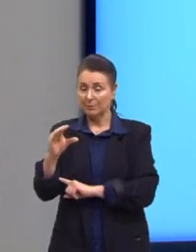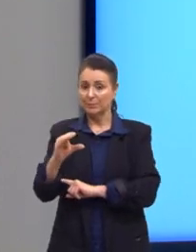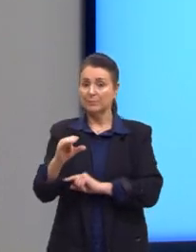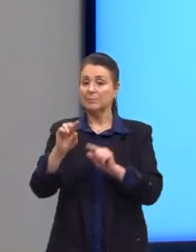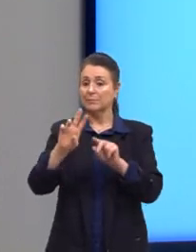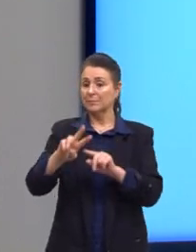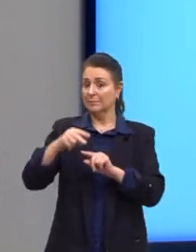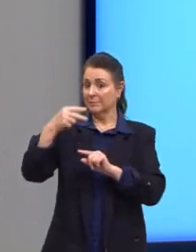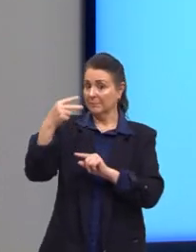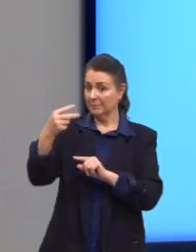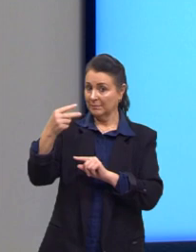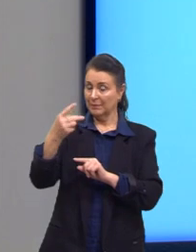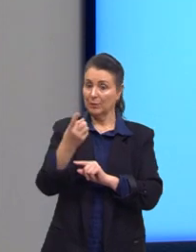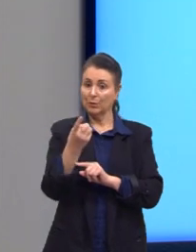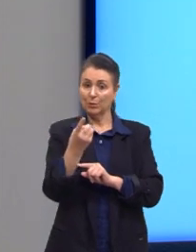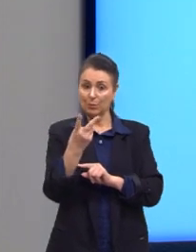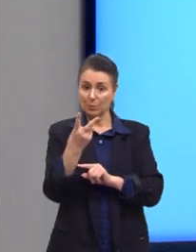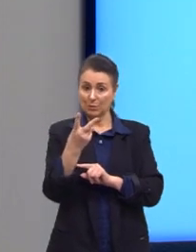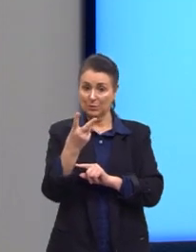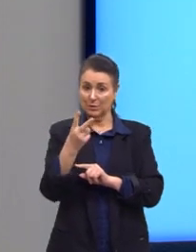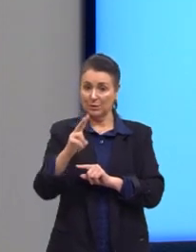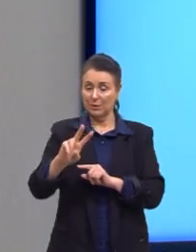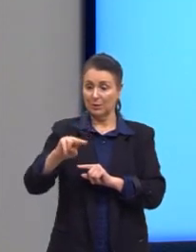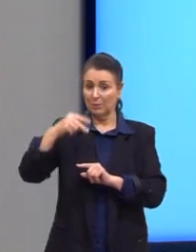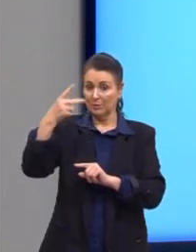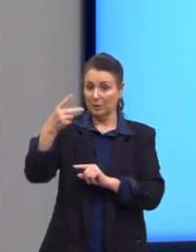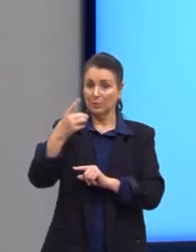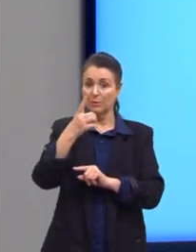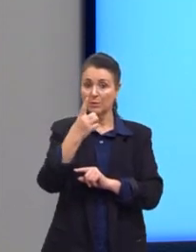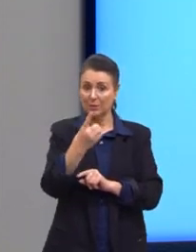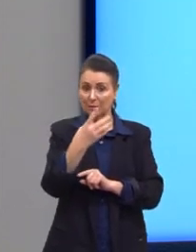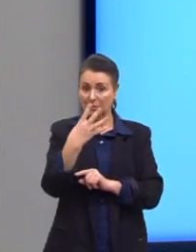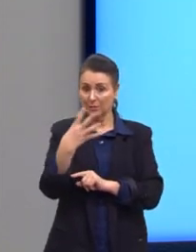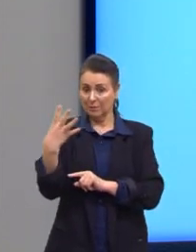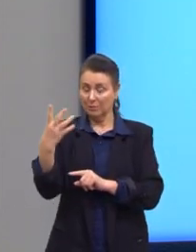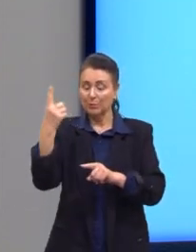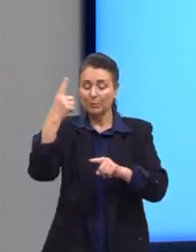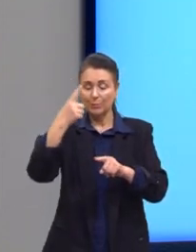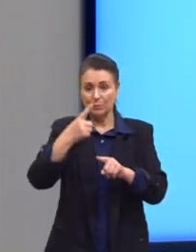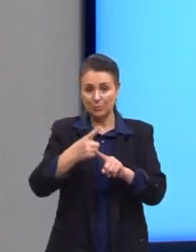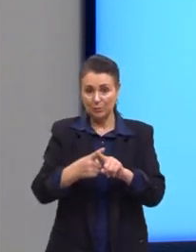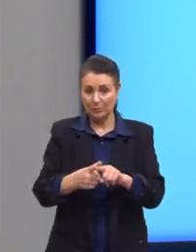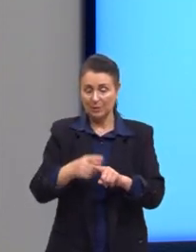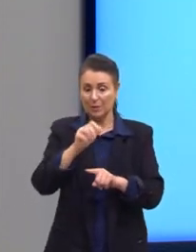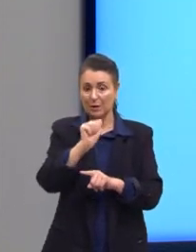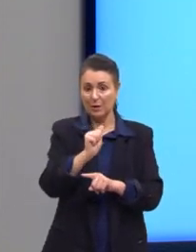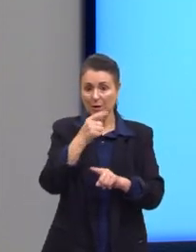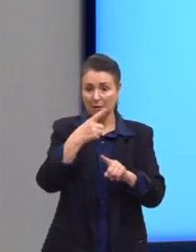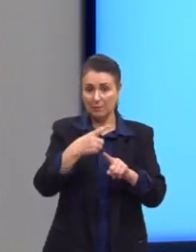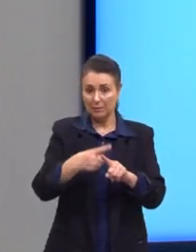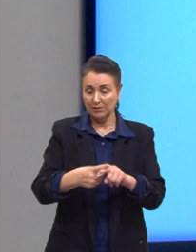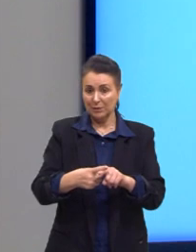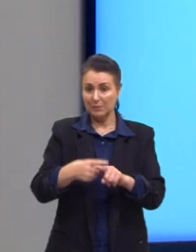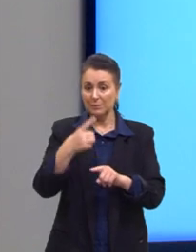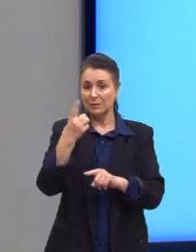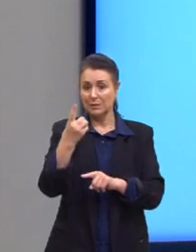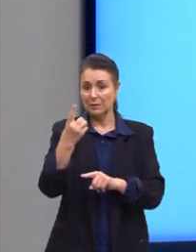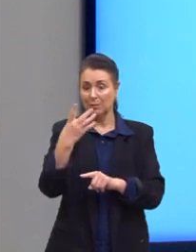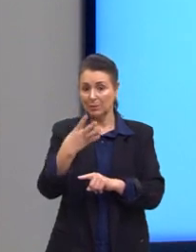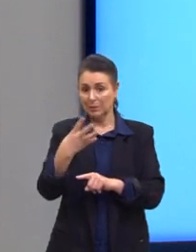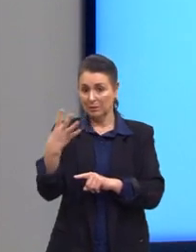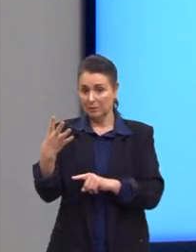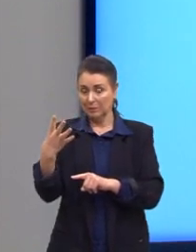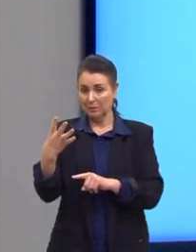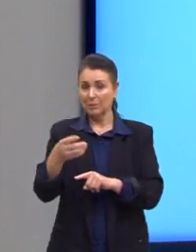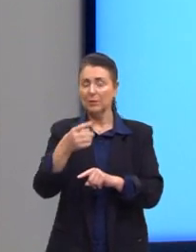12 ao quadrado, que é 144, e aí multiplicamos, né? a vezes 144, que dá